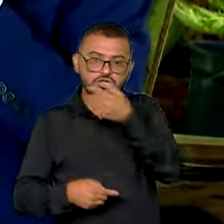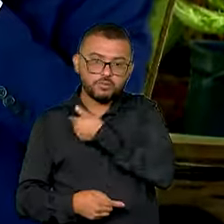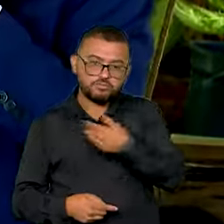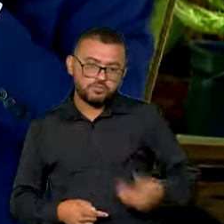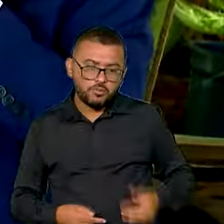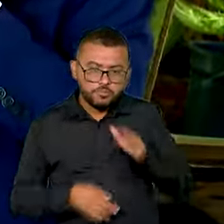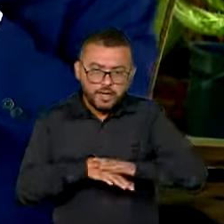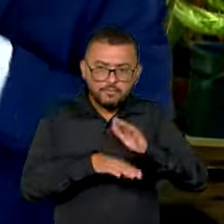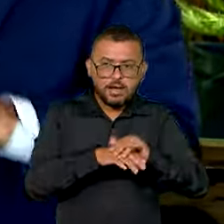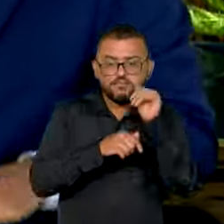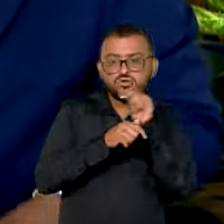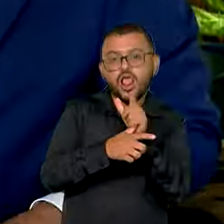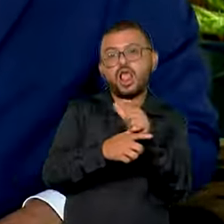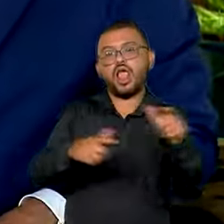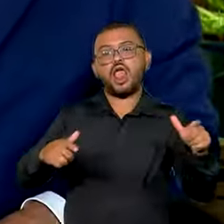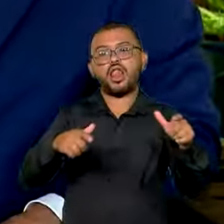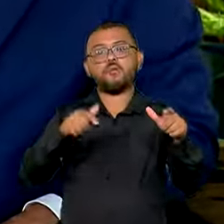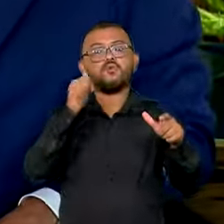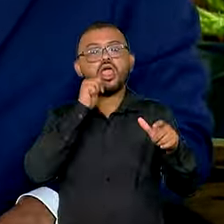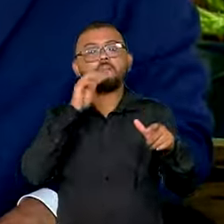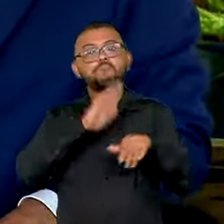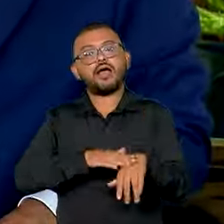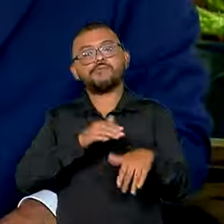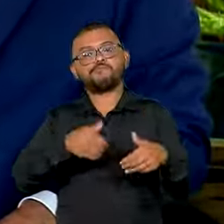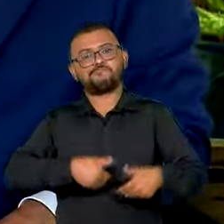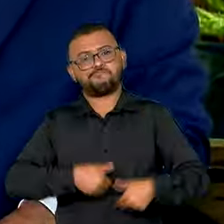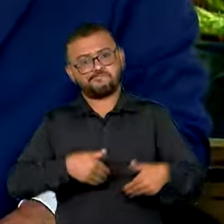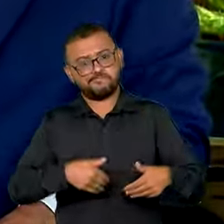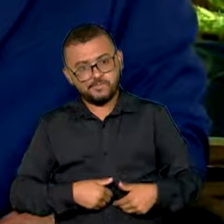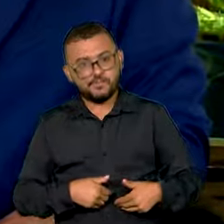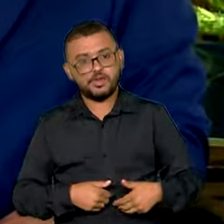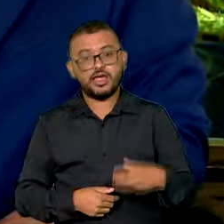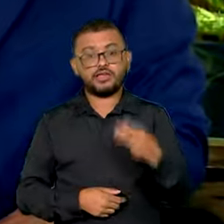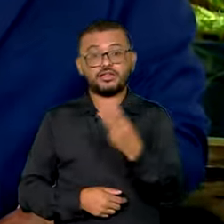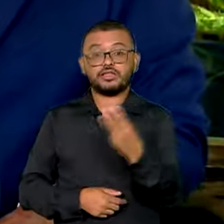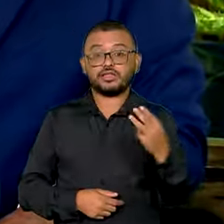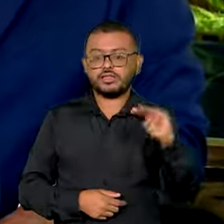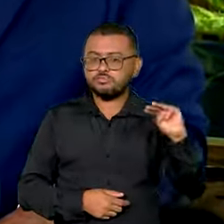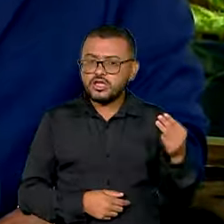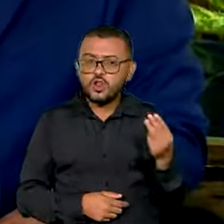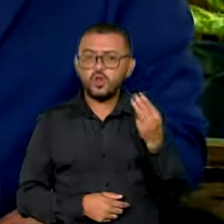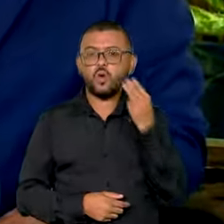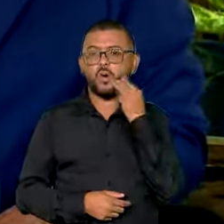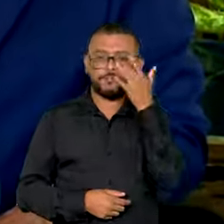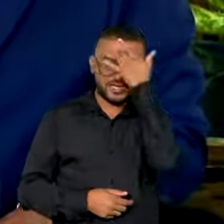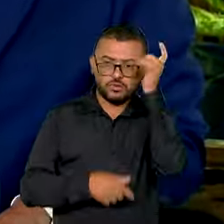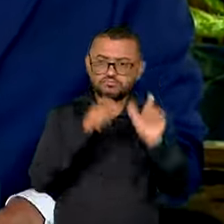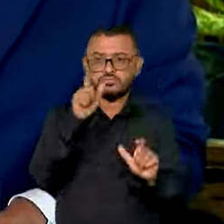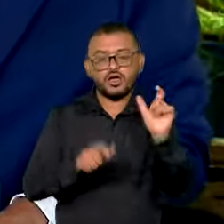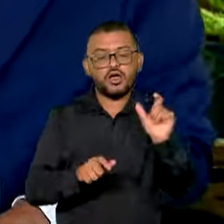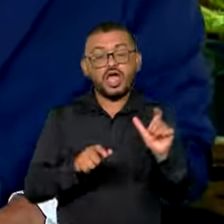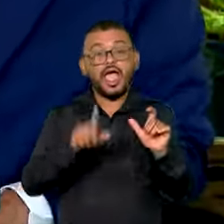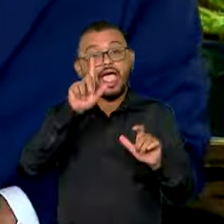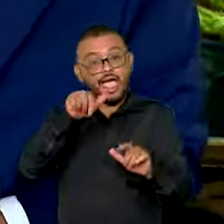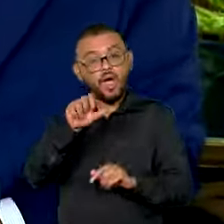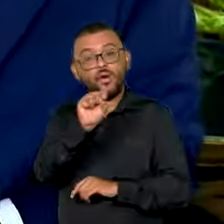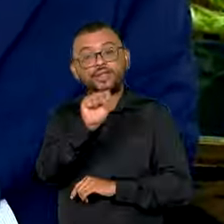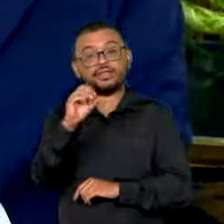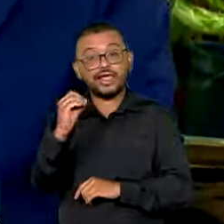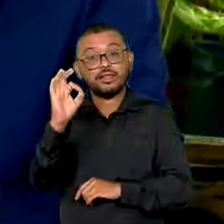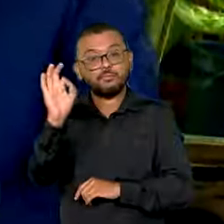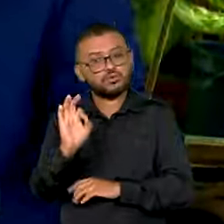das mulheres, que passam fome. Dos 33 milhões de pessoas que passam fome, 80% são mulheres.